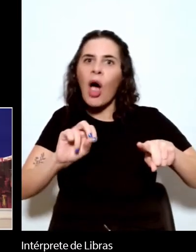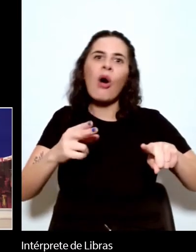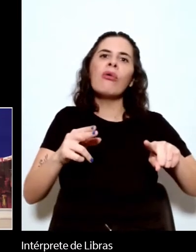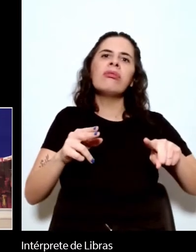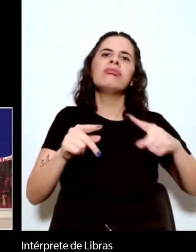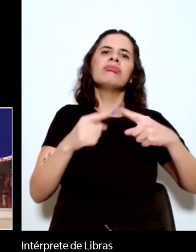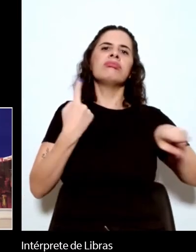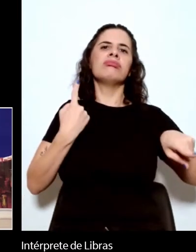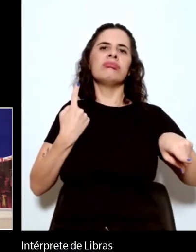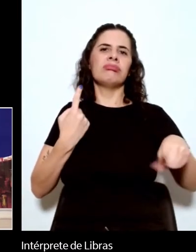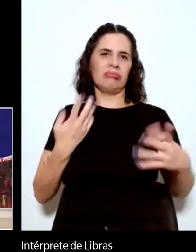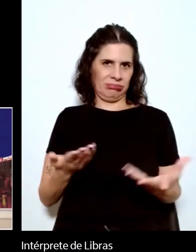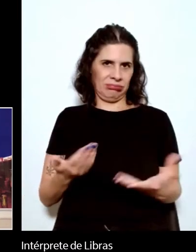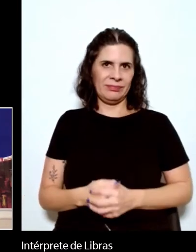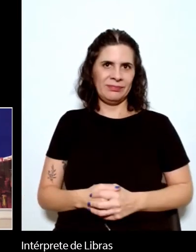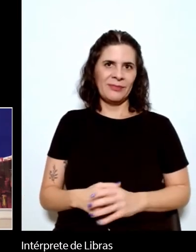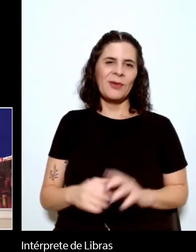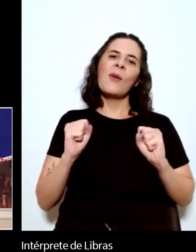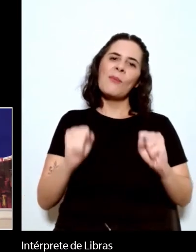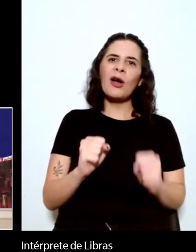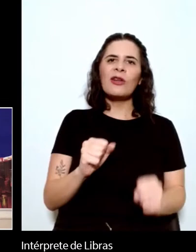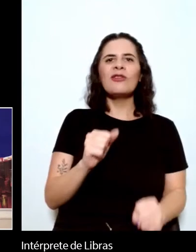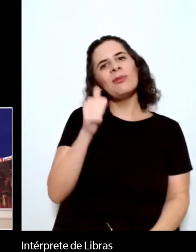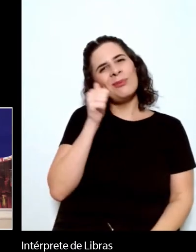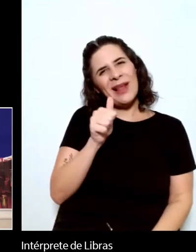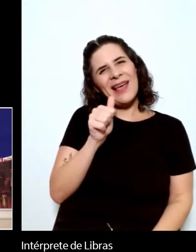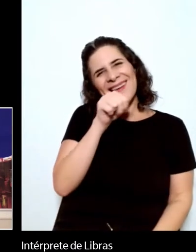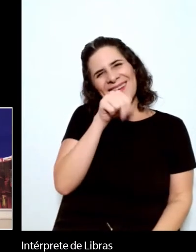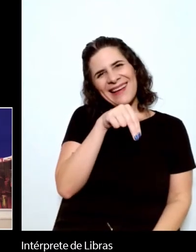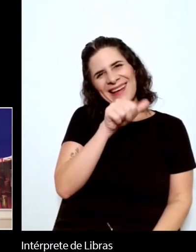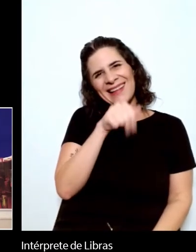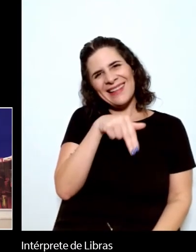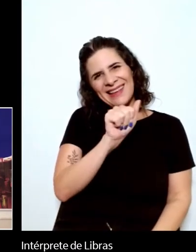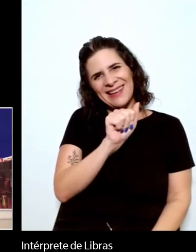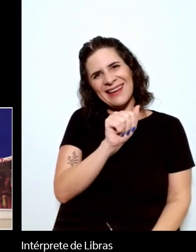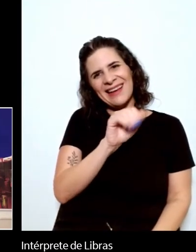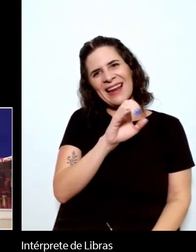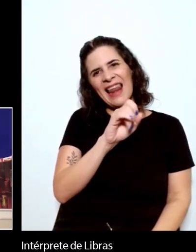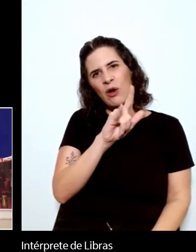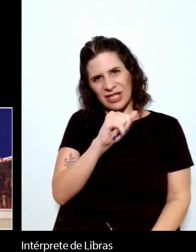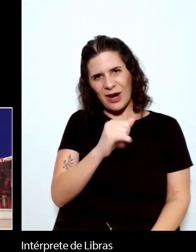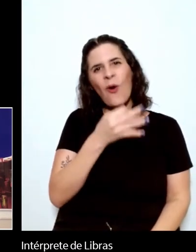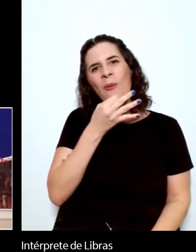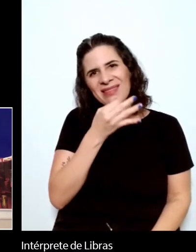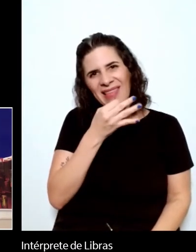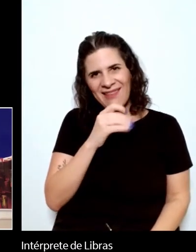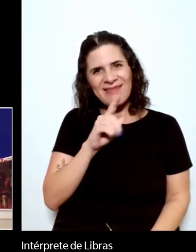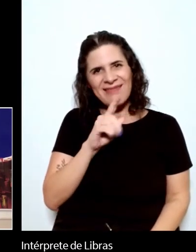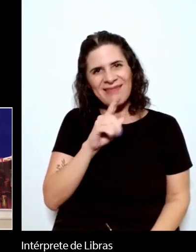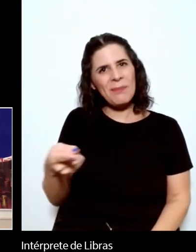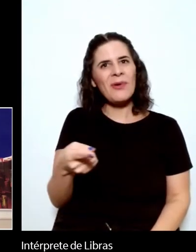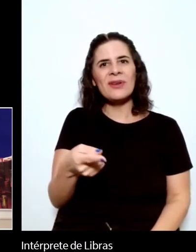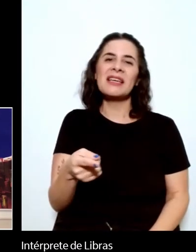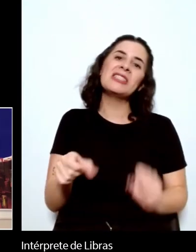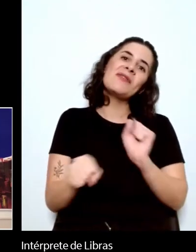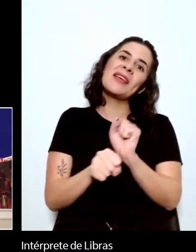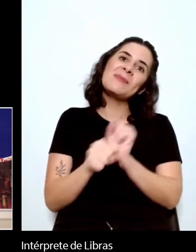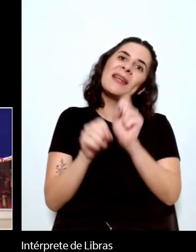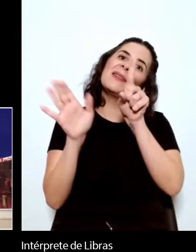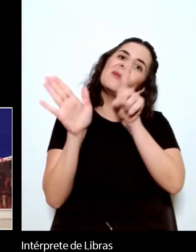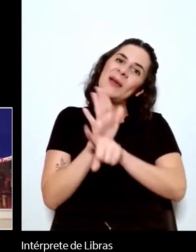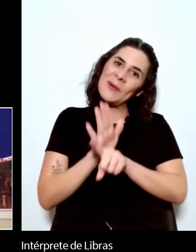não invertemos agora a ordem? Começamos com a Ana Cláudia e passamos para o David Jackson enquanto os demais participantes enviam perguntas. Pode ser?